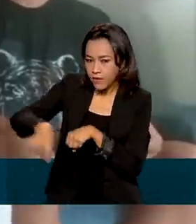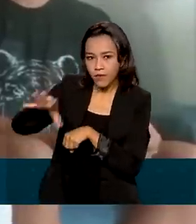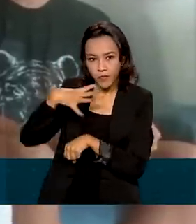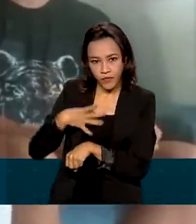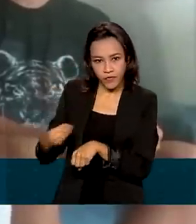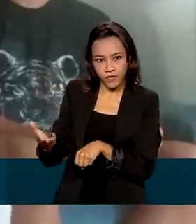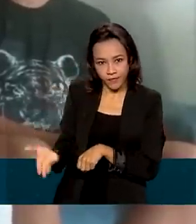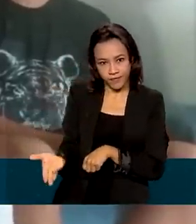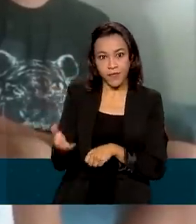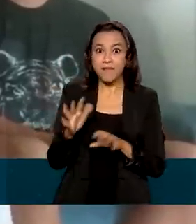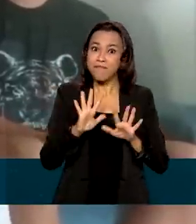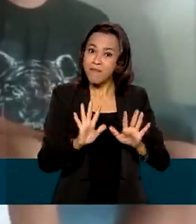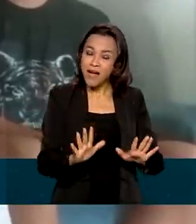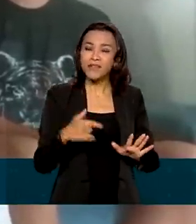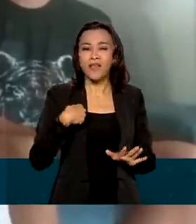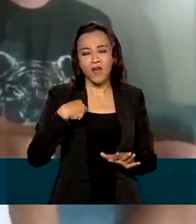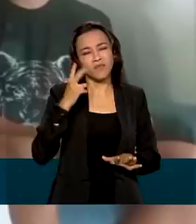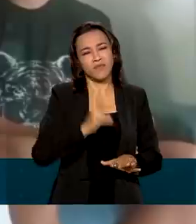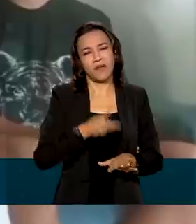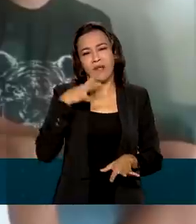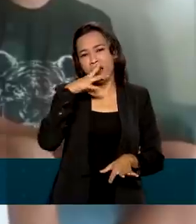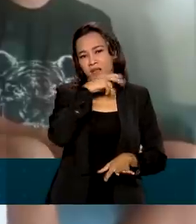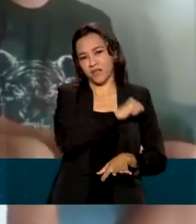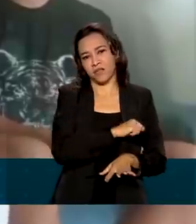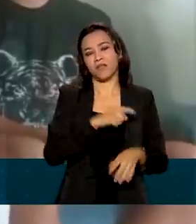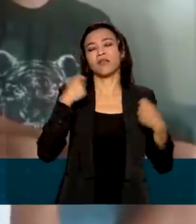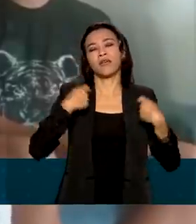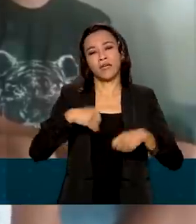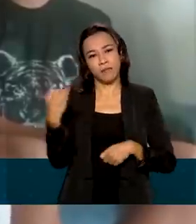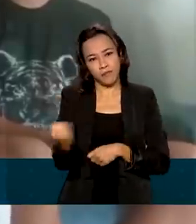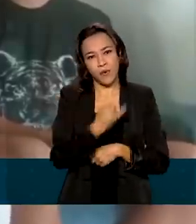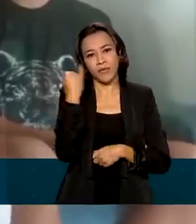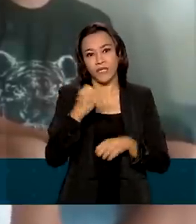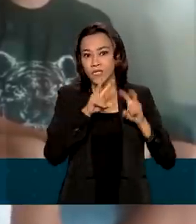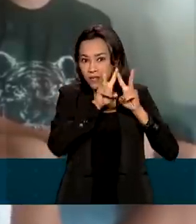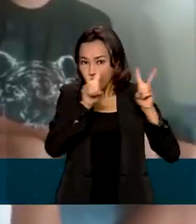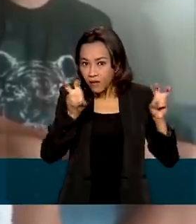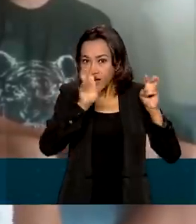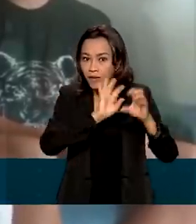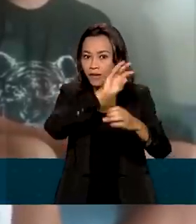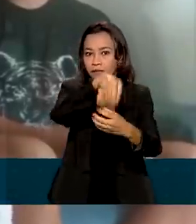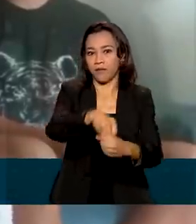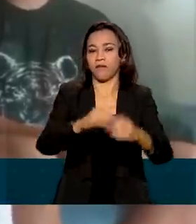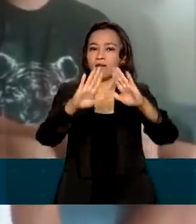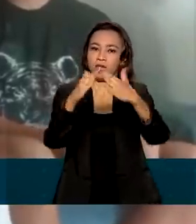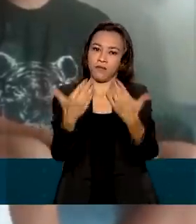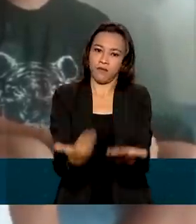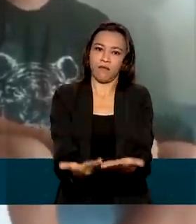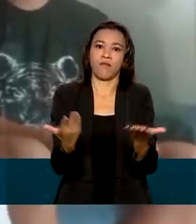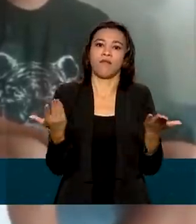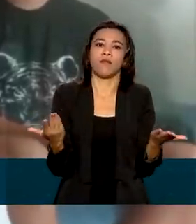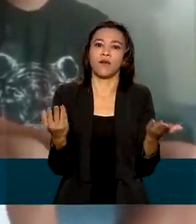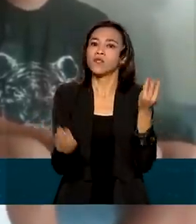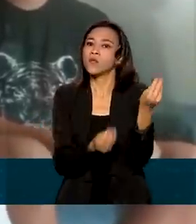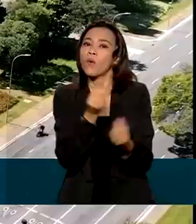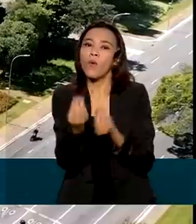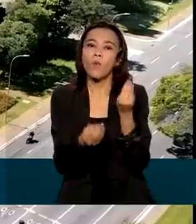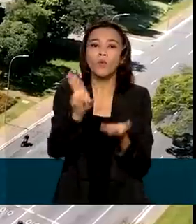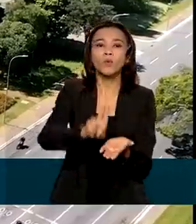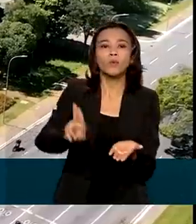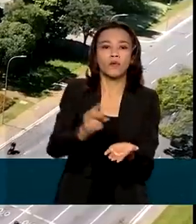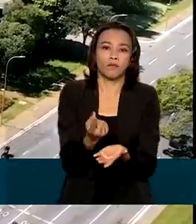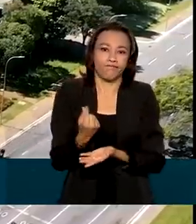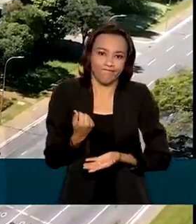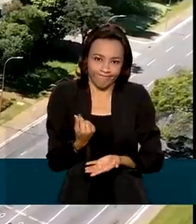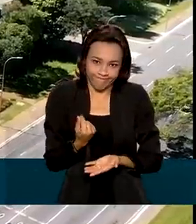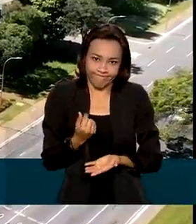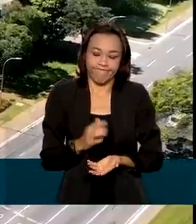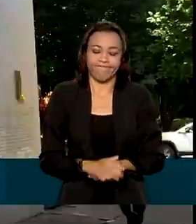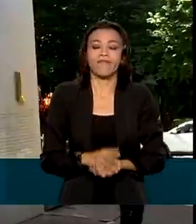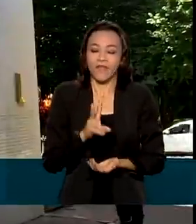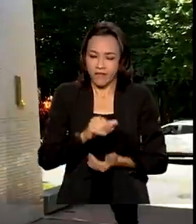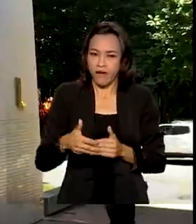assim